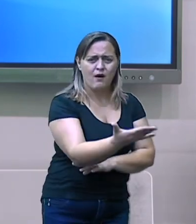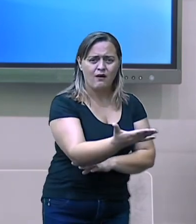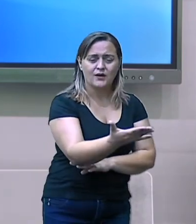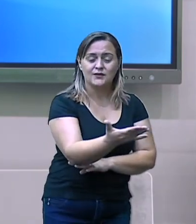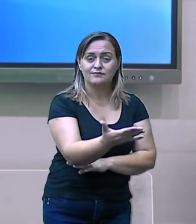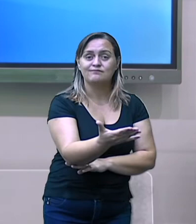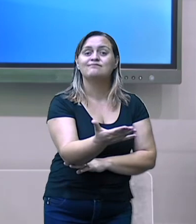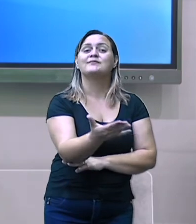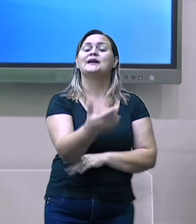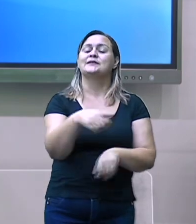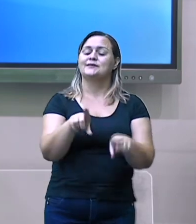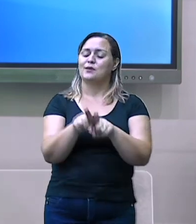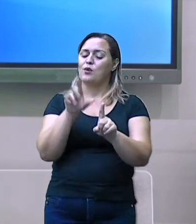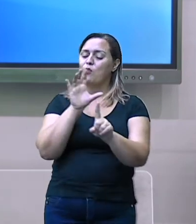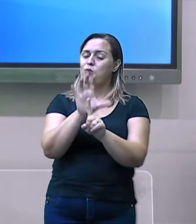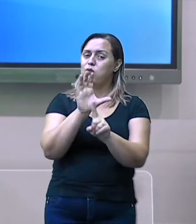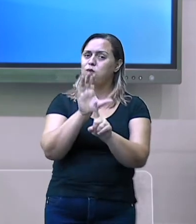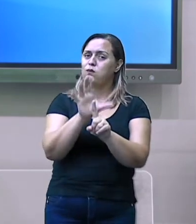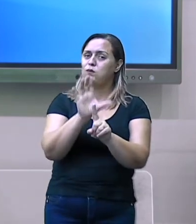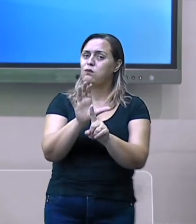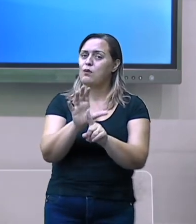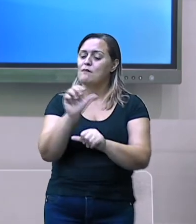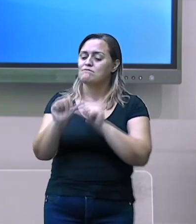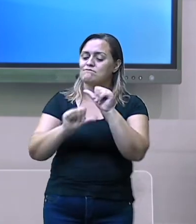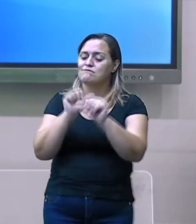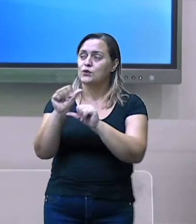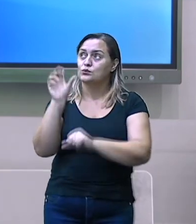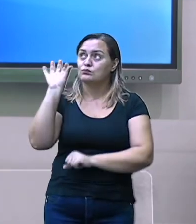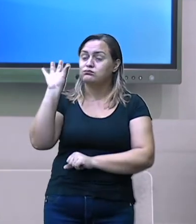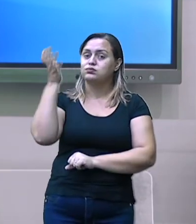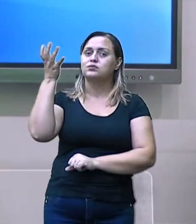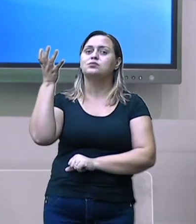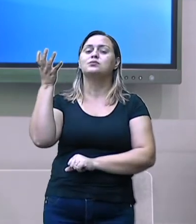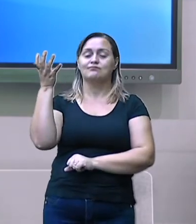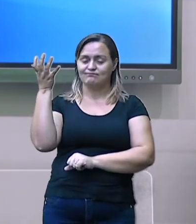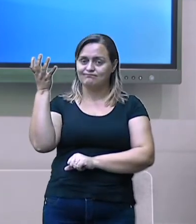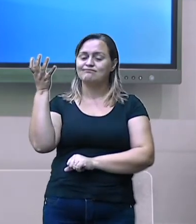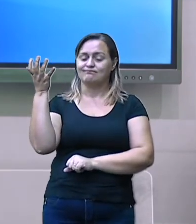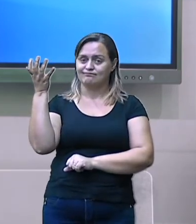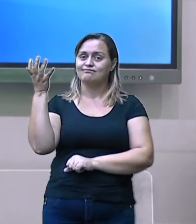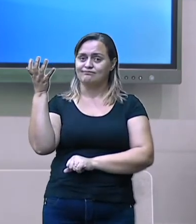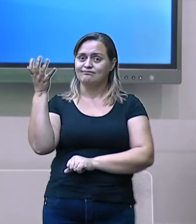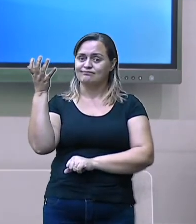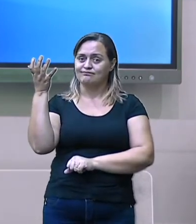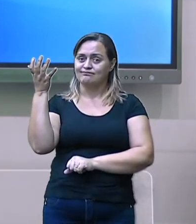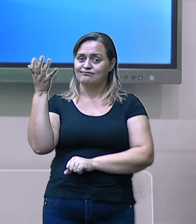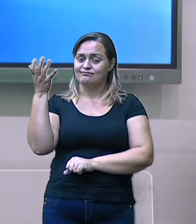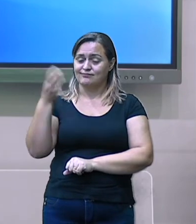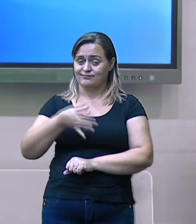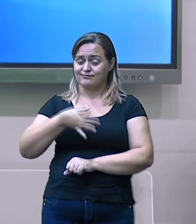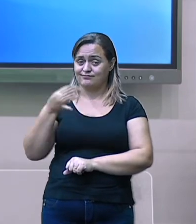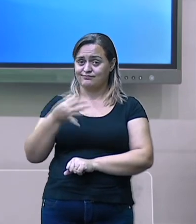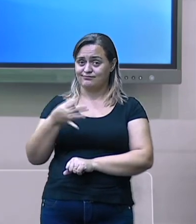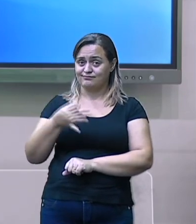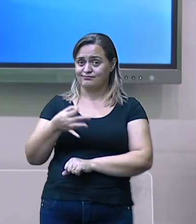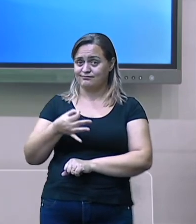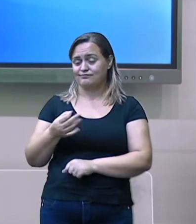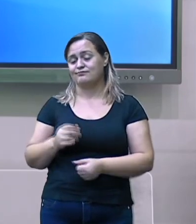em todo o planeta Terra. Certo? Esse aqui, eu poderia usar